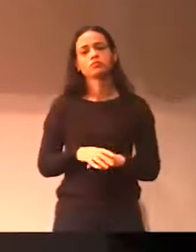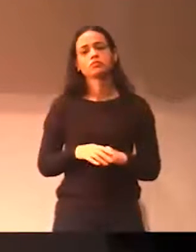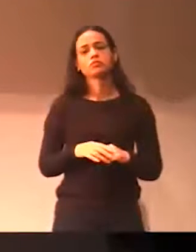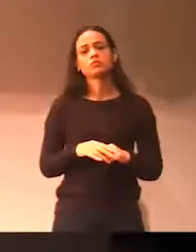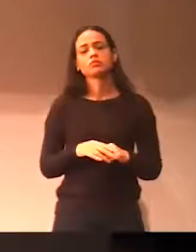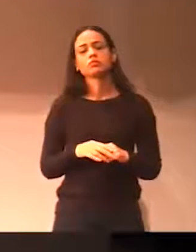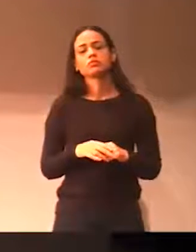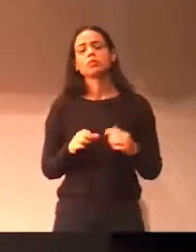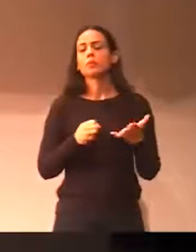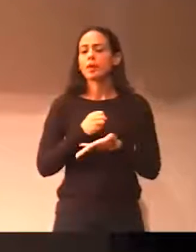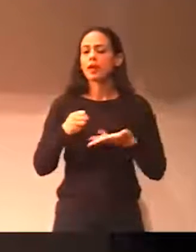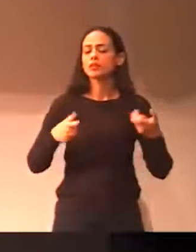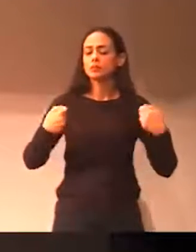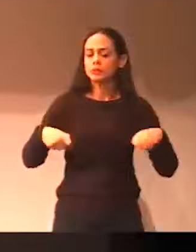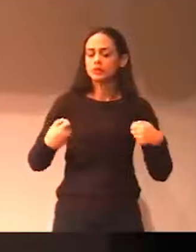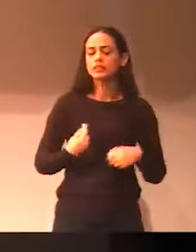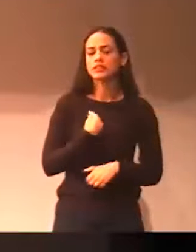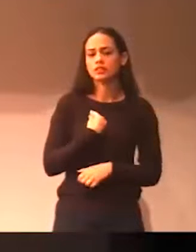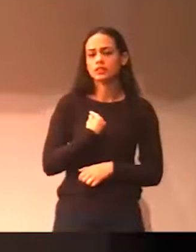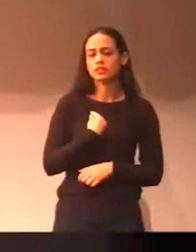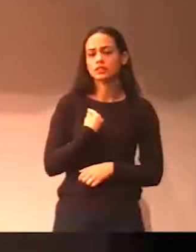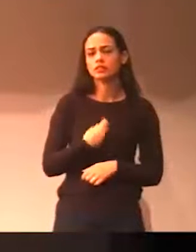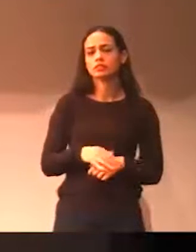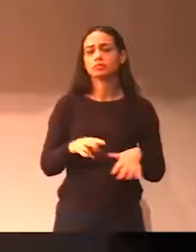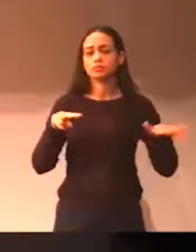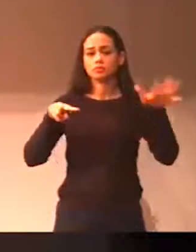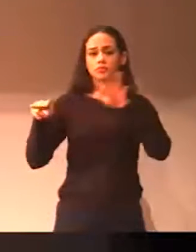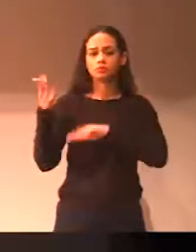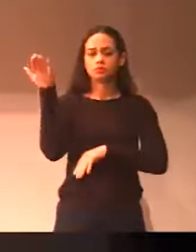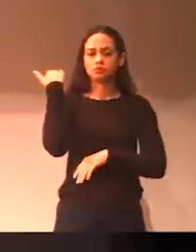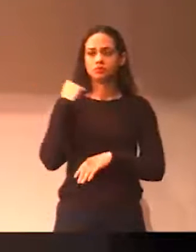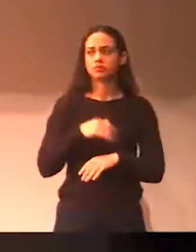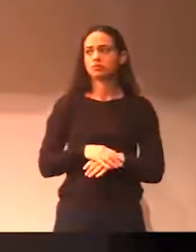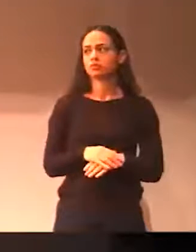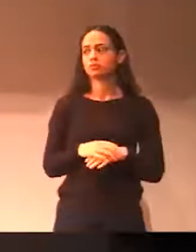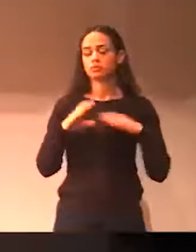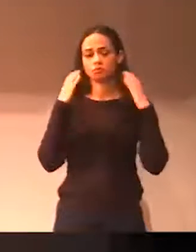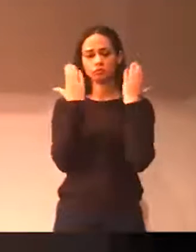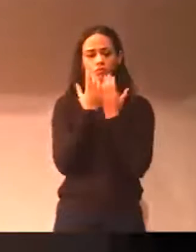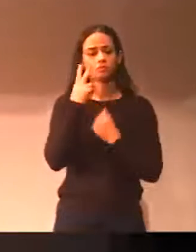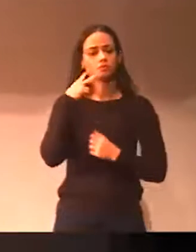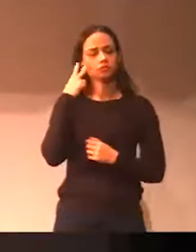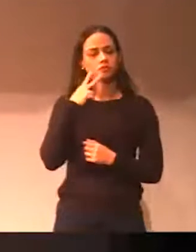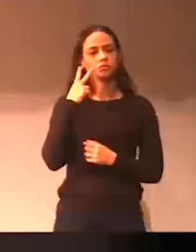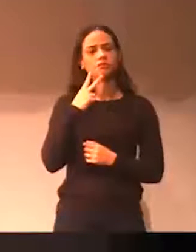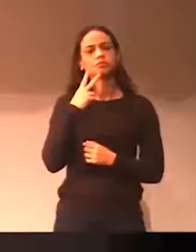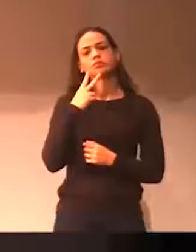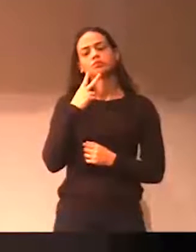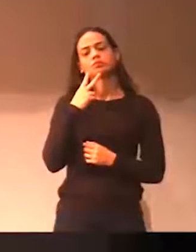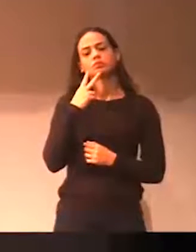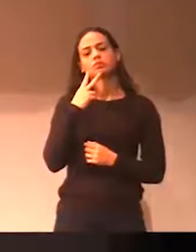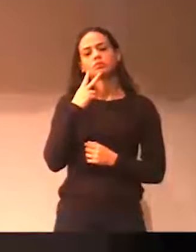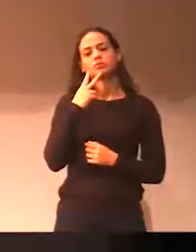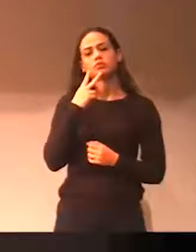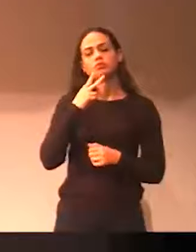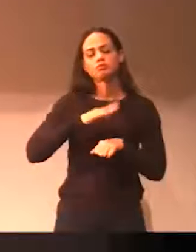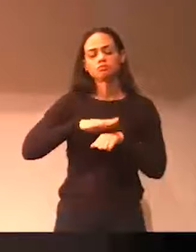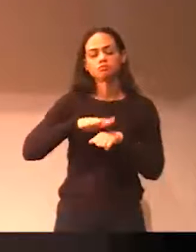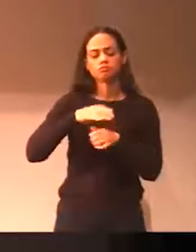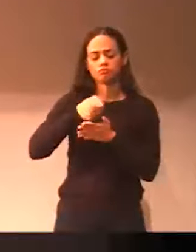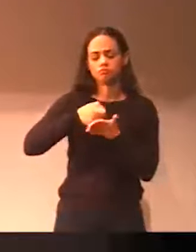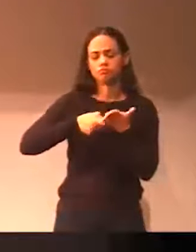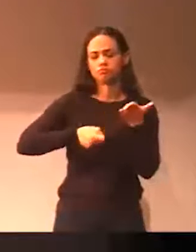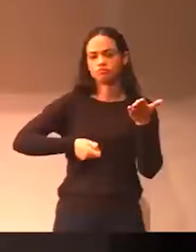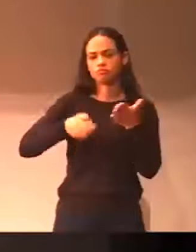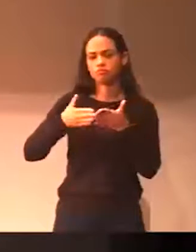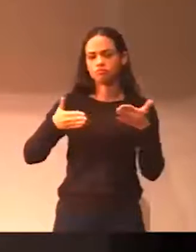precisa partir de uma informação. Na semana passada nós fizemos, essa casa fez um requerimento, e o Val, ele me ligou, e